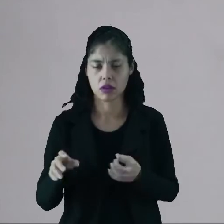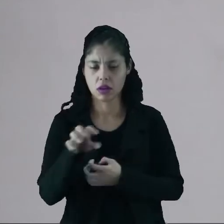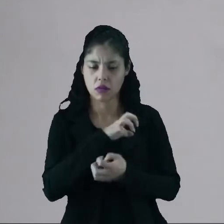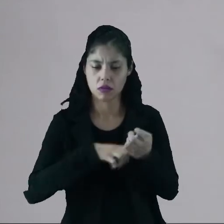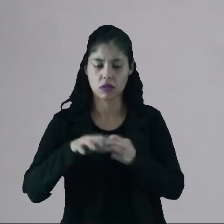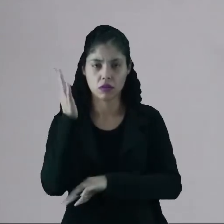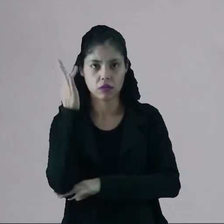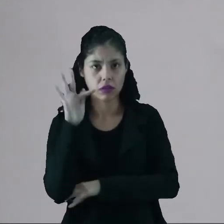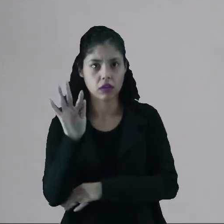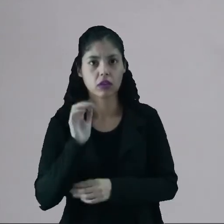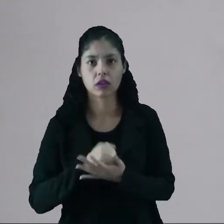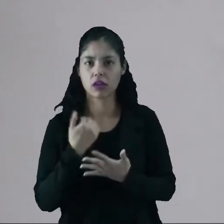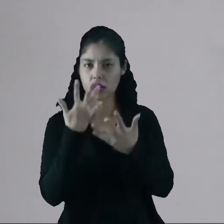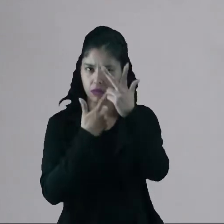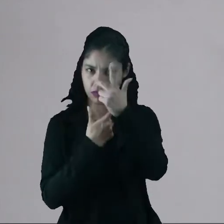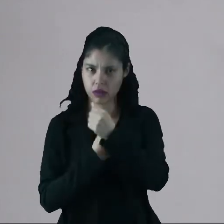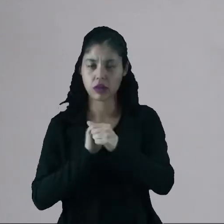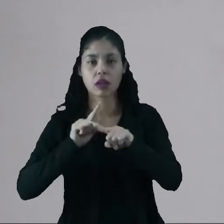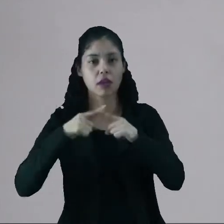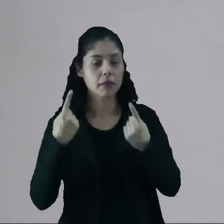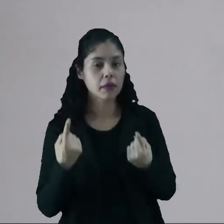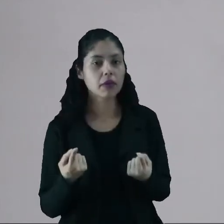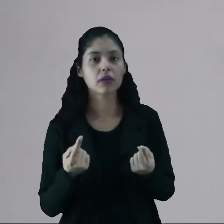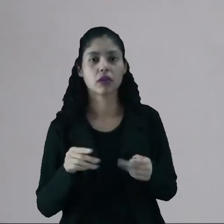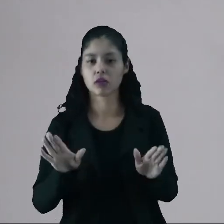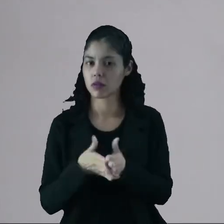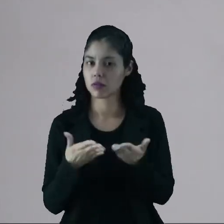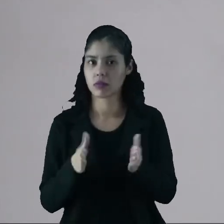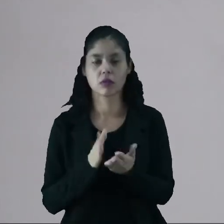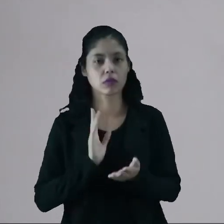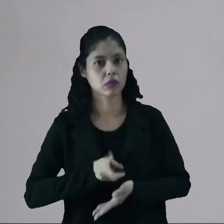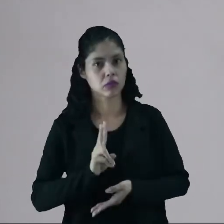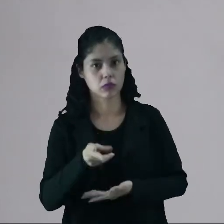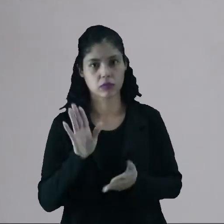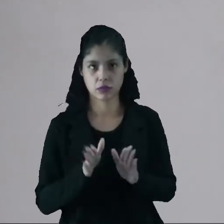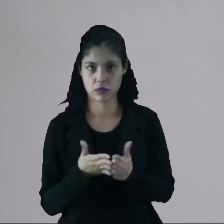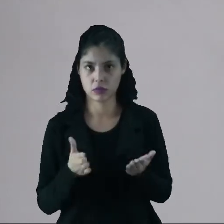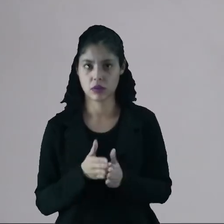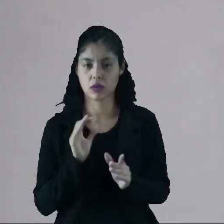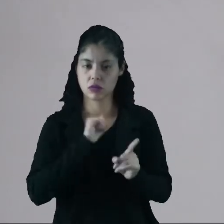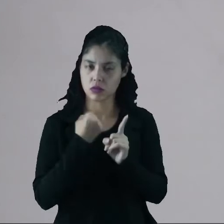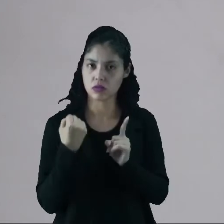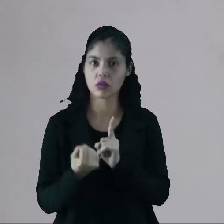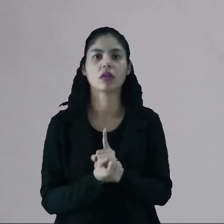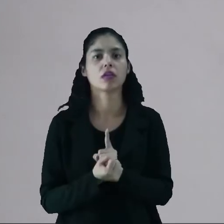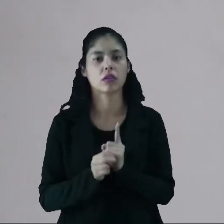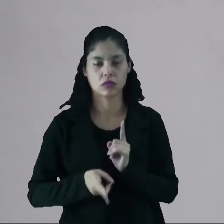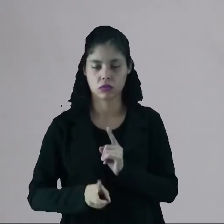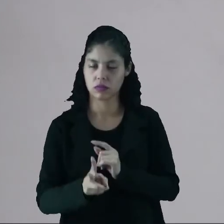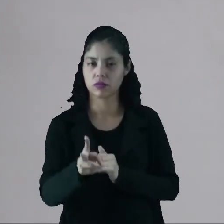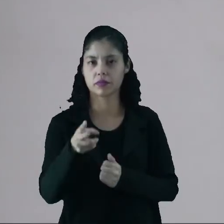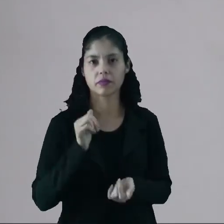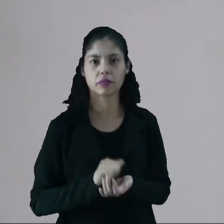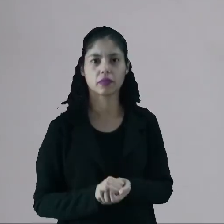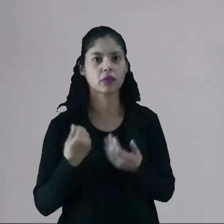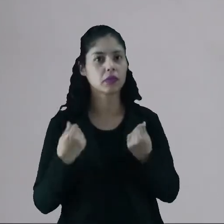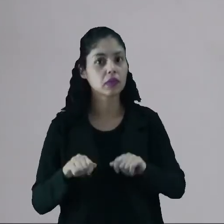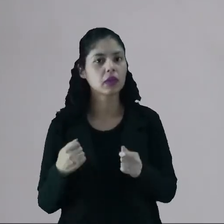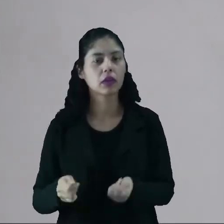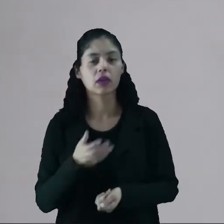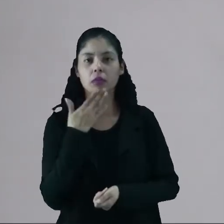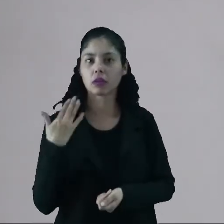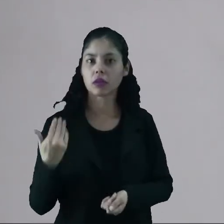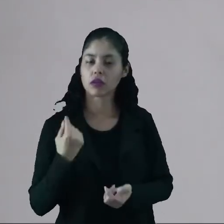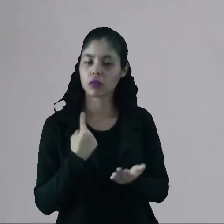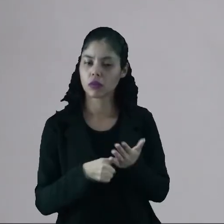revolução francesa foi muito bonita, mas o pobre continuou pobre. A sociedade continuou precisando